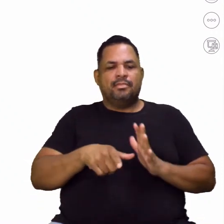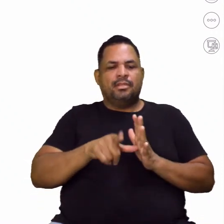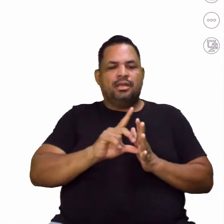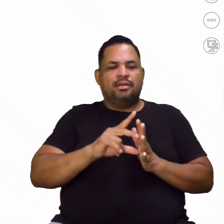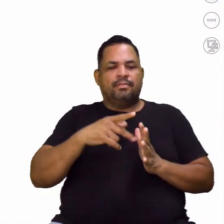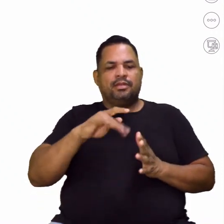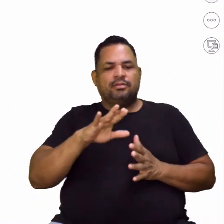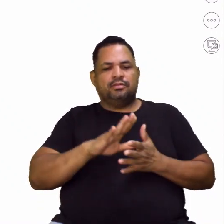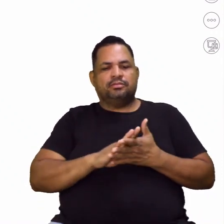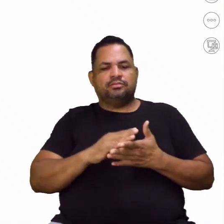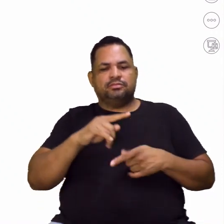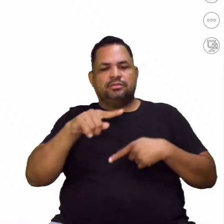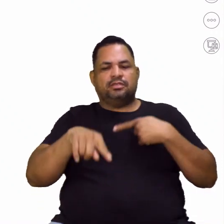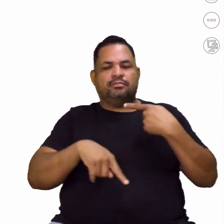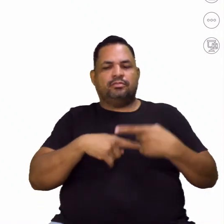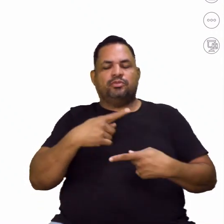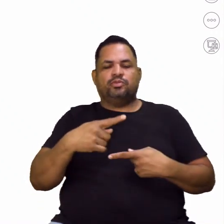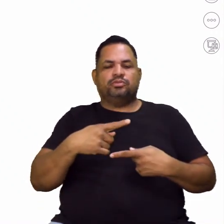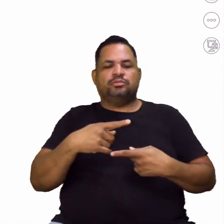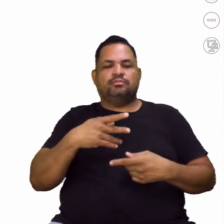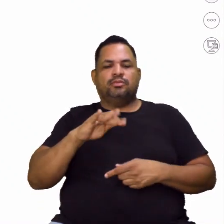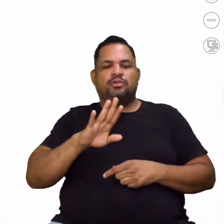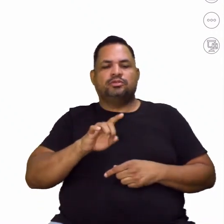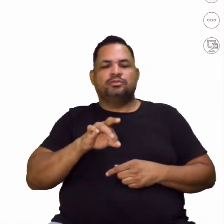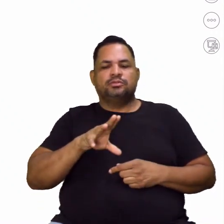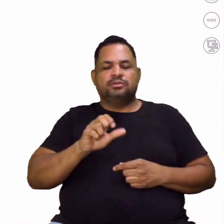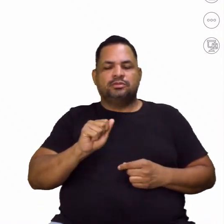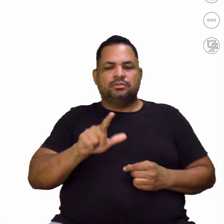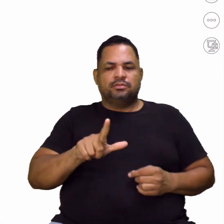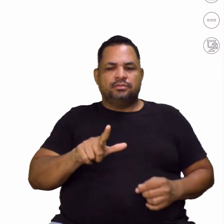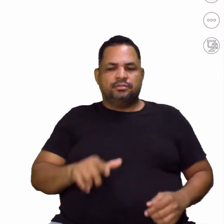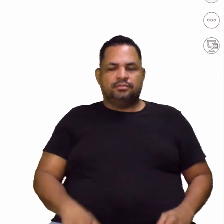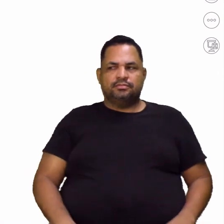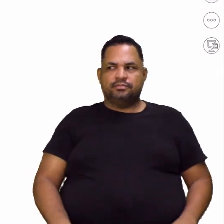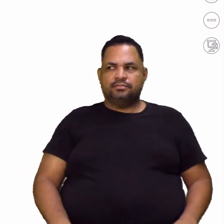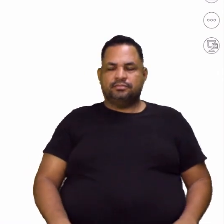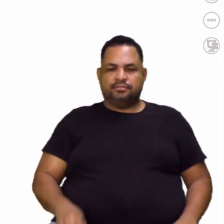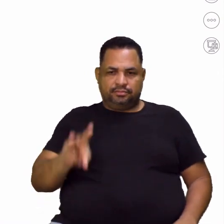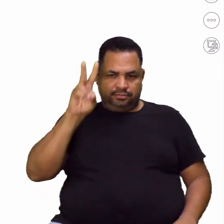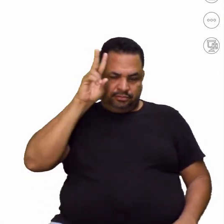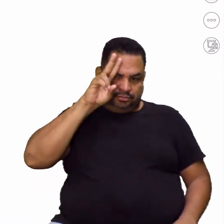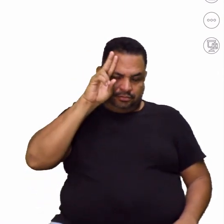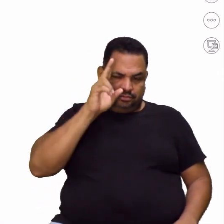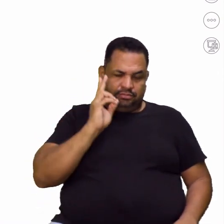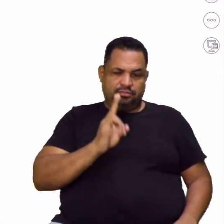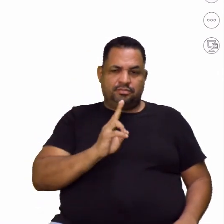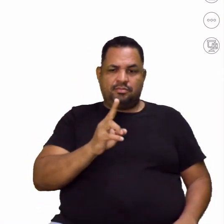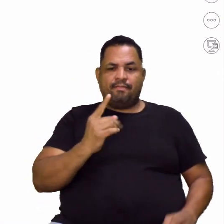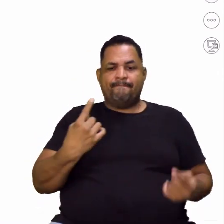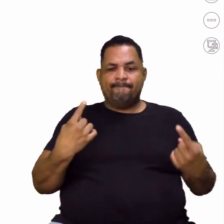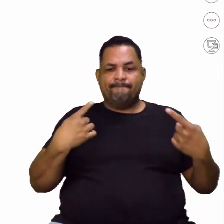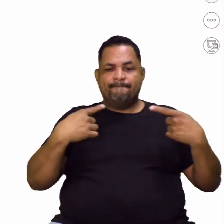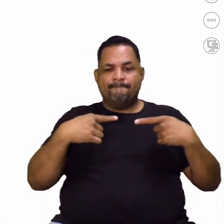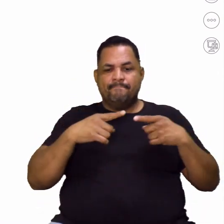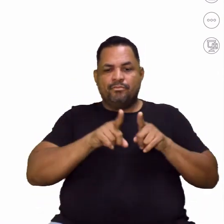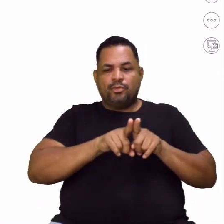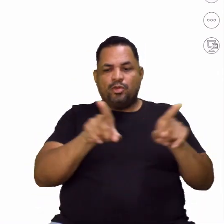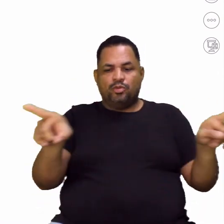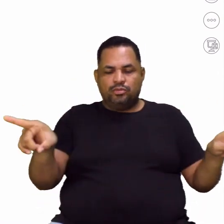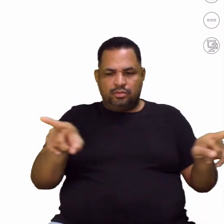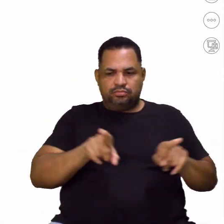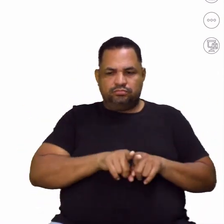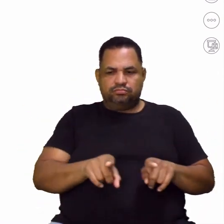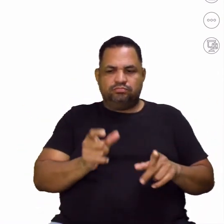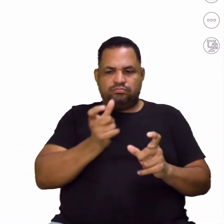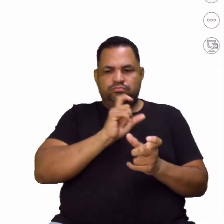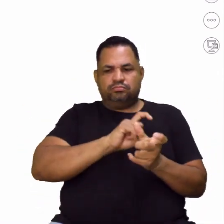prenupcial e pós-nupcial. Beleza? Lembrando que sempre o oposto, o contrário,